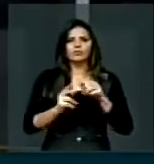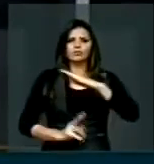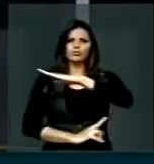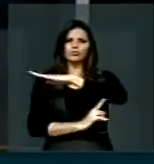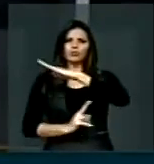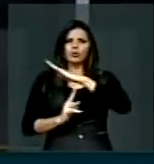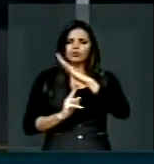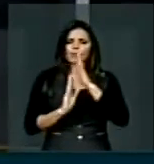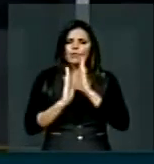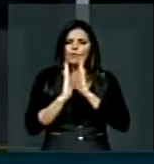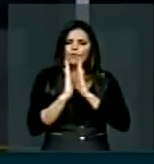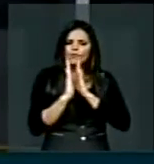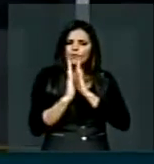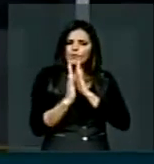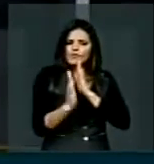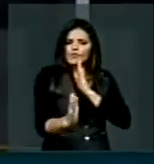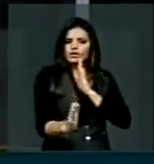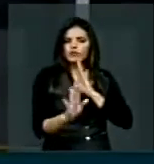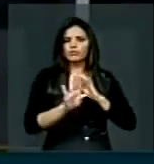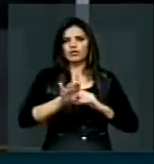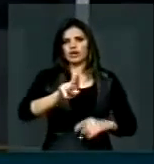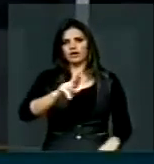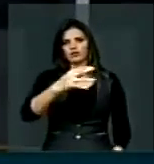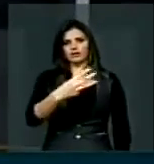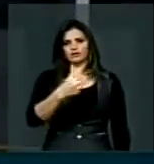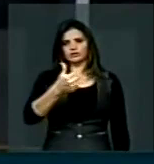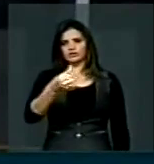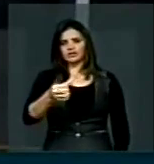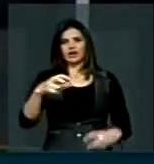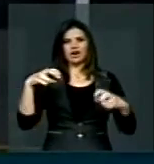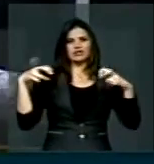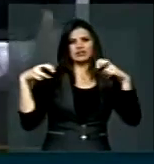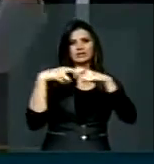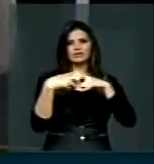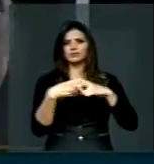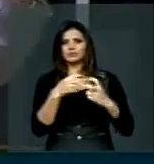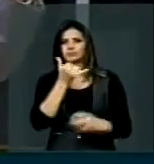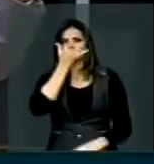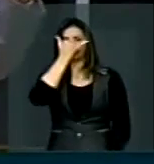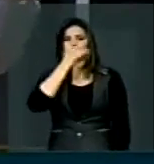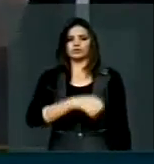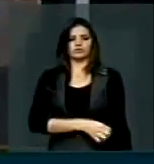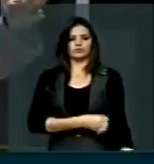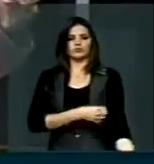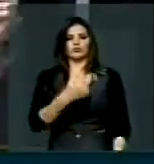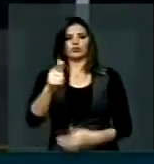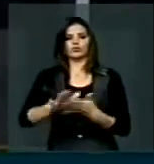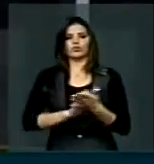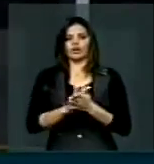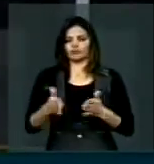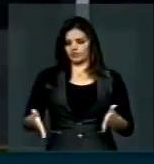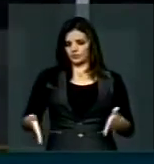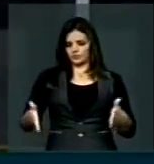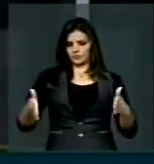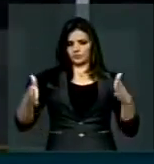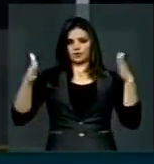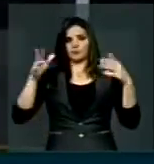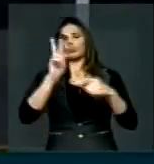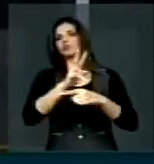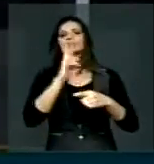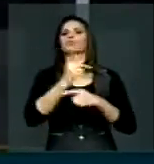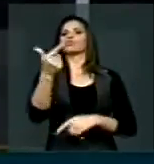-316, de tantos acidentes, elas não têm mais sequer as proteções.